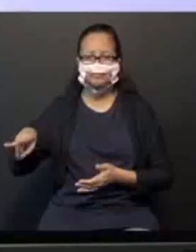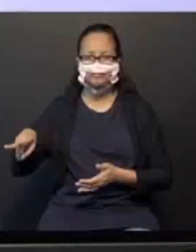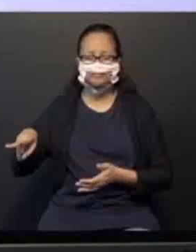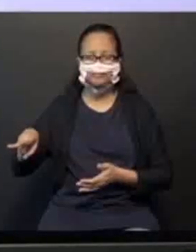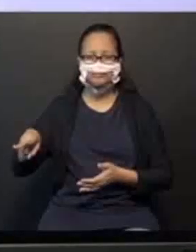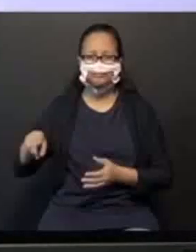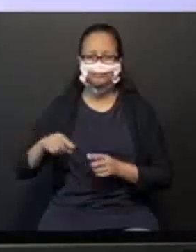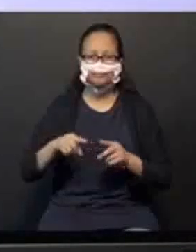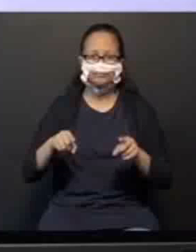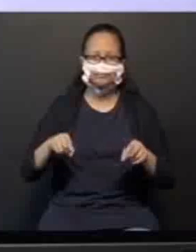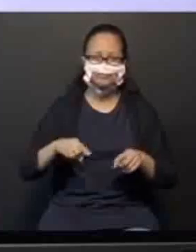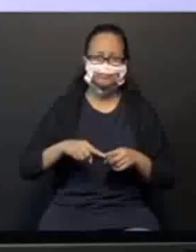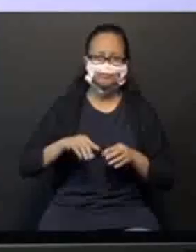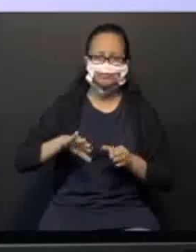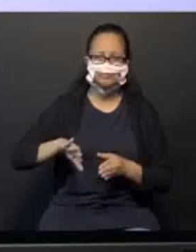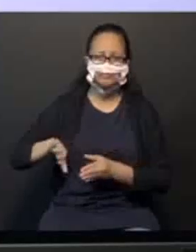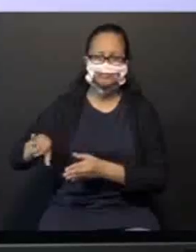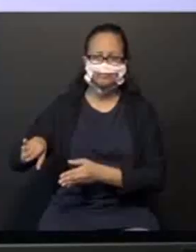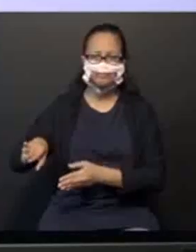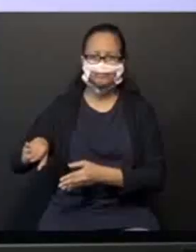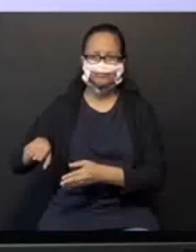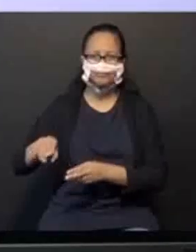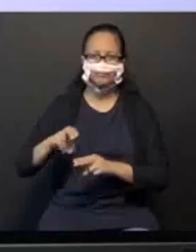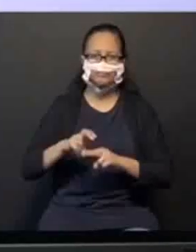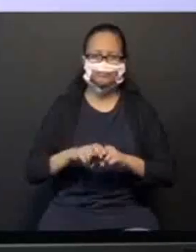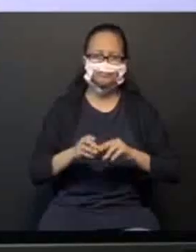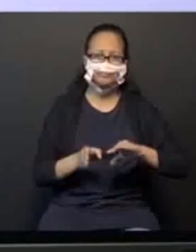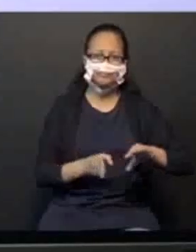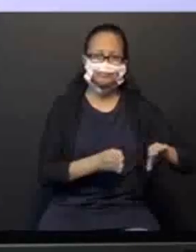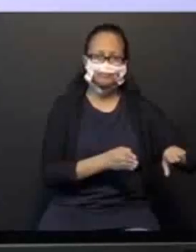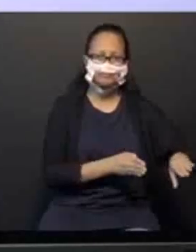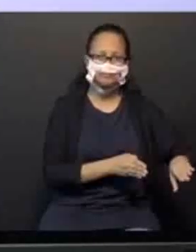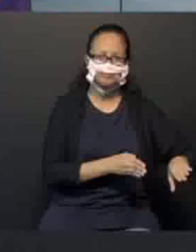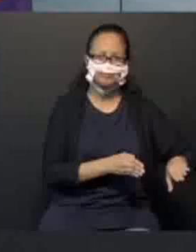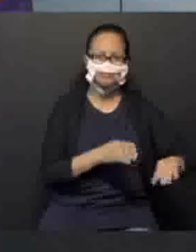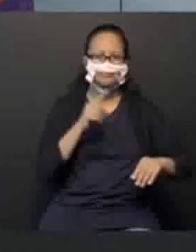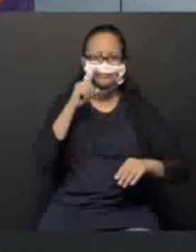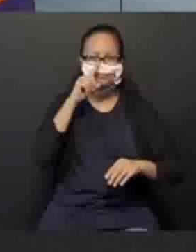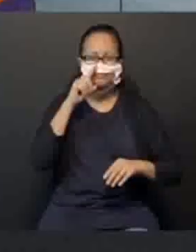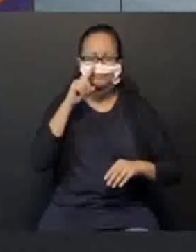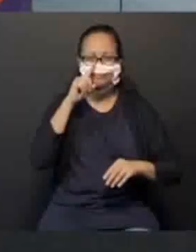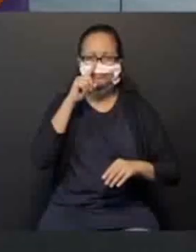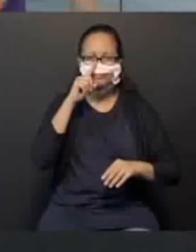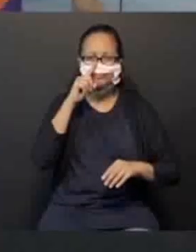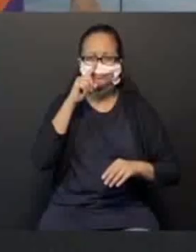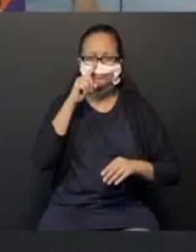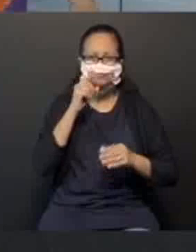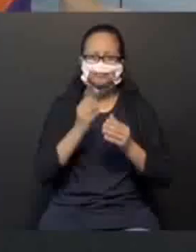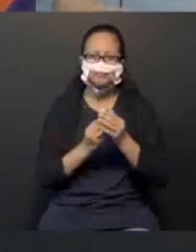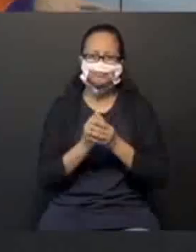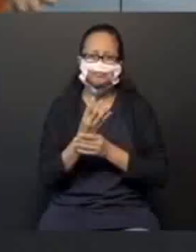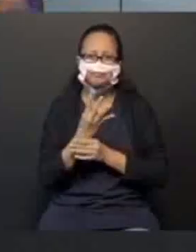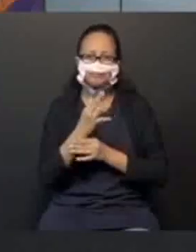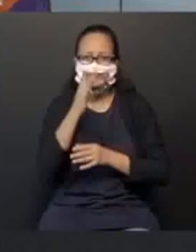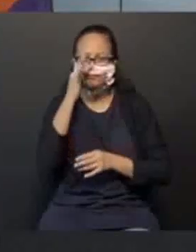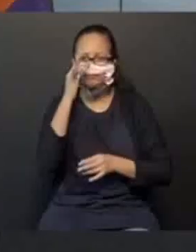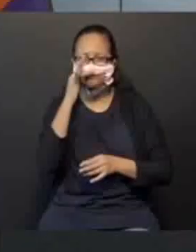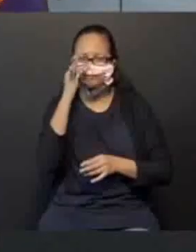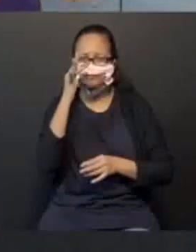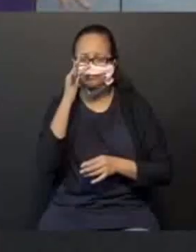afasta a mesinha, encosta a cadeira. Cuidado com o vaso. Tá bom? Olha o pé no sofá.